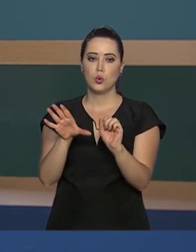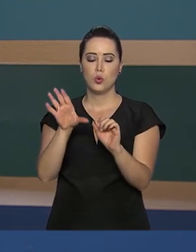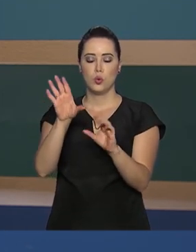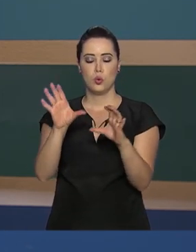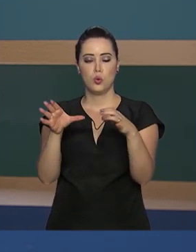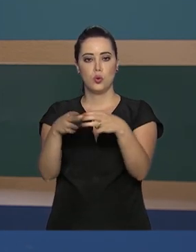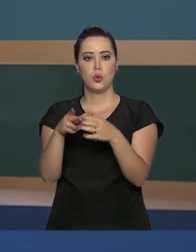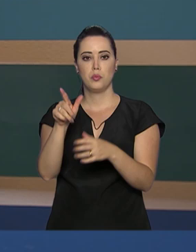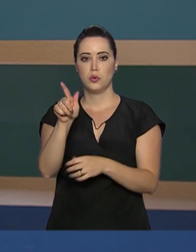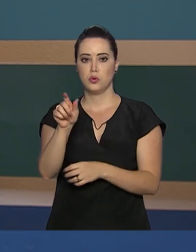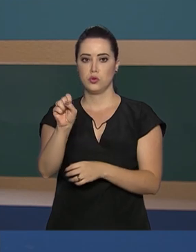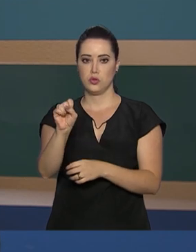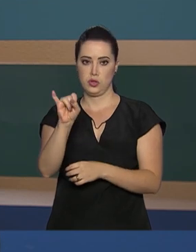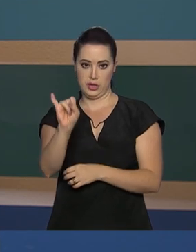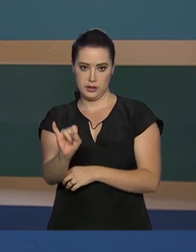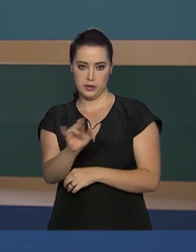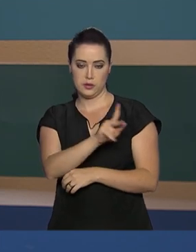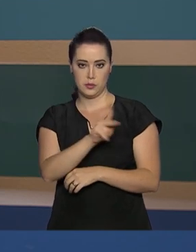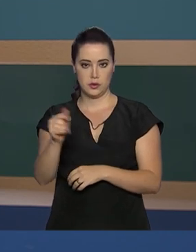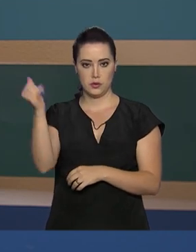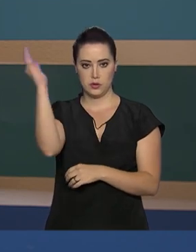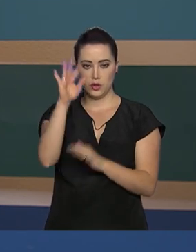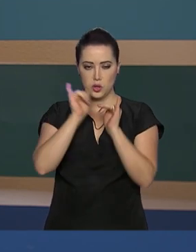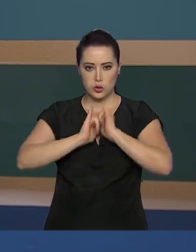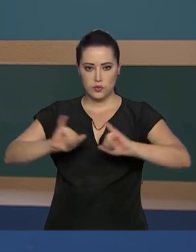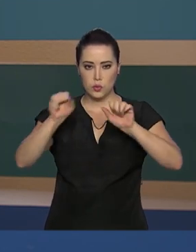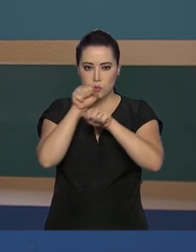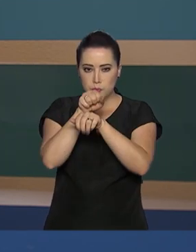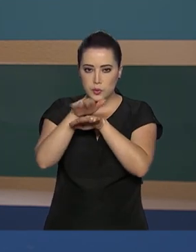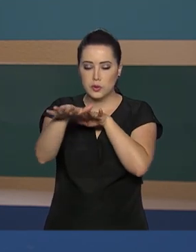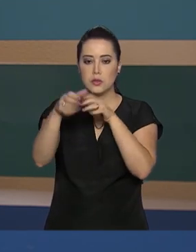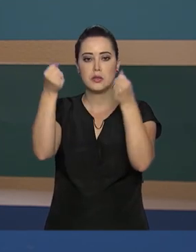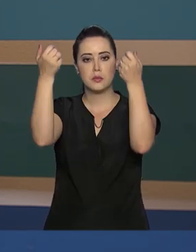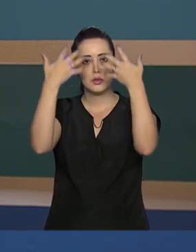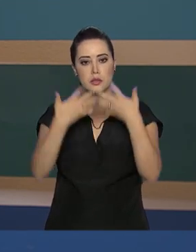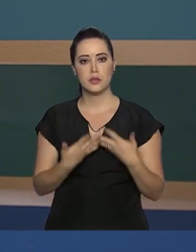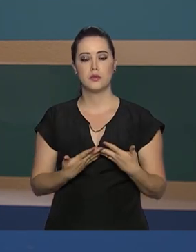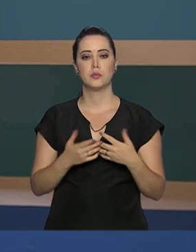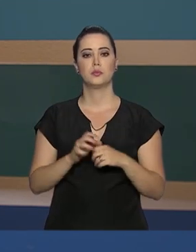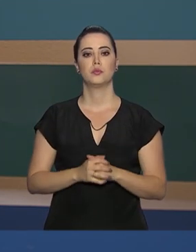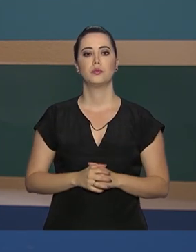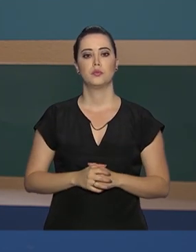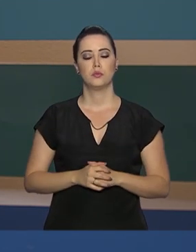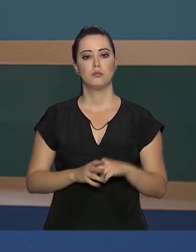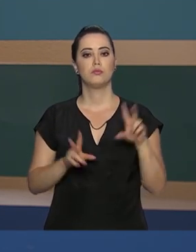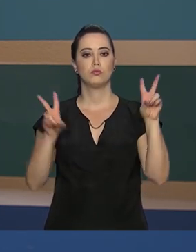Institucional da Presidência da República divulgou nota à imprensa esclarecendo que